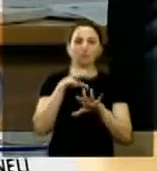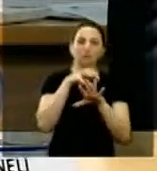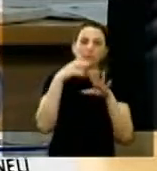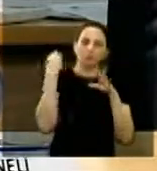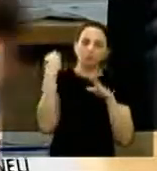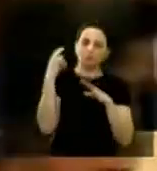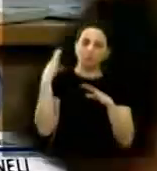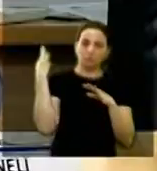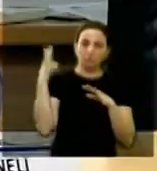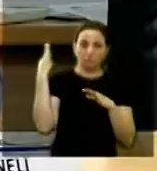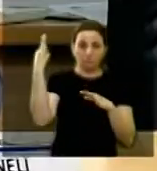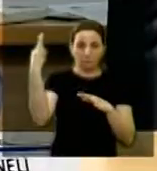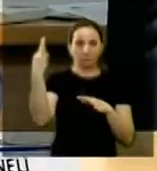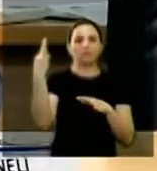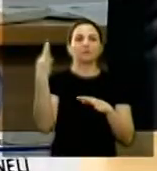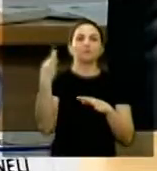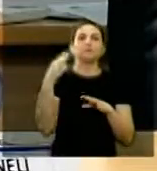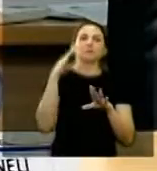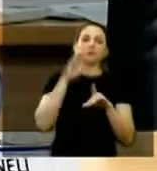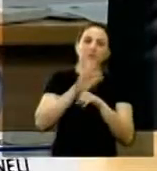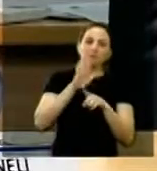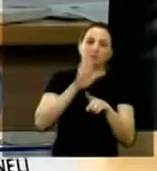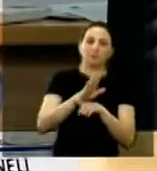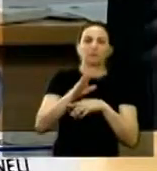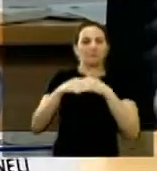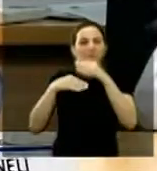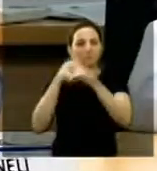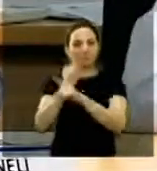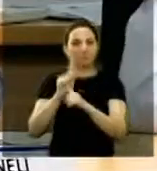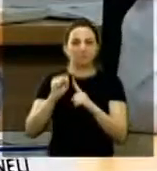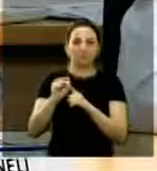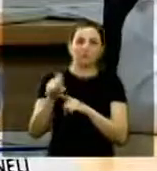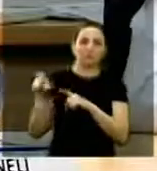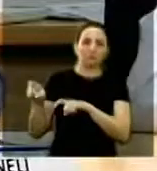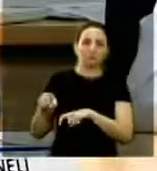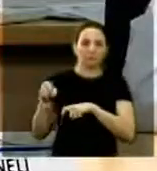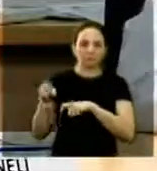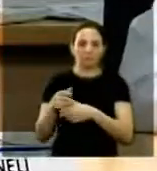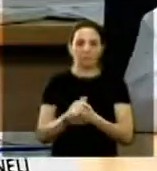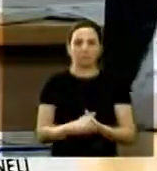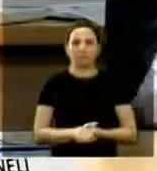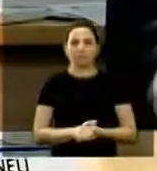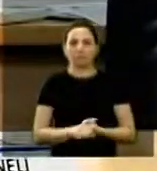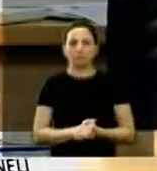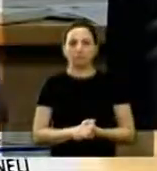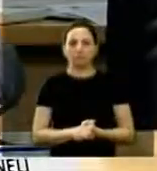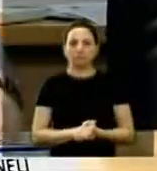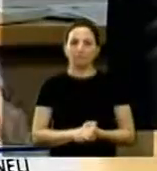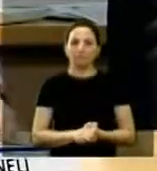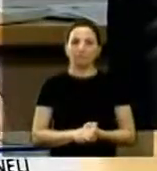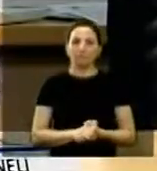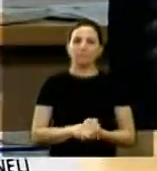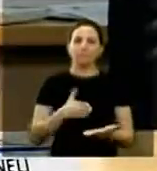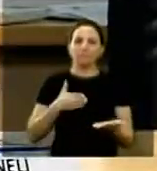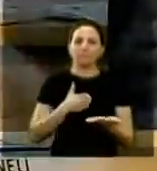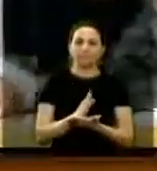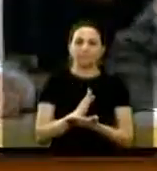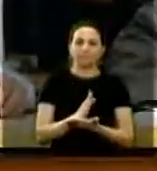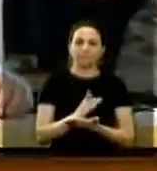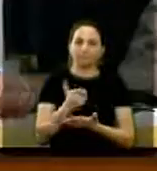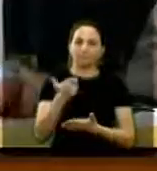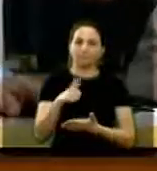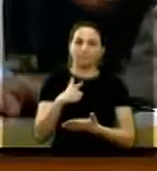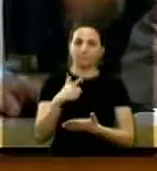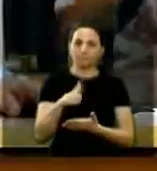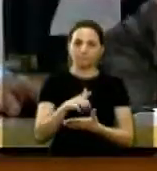sustentável assistência e desenvolvimento social agricultura deferido não